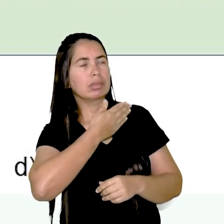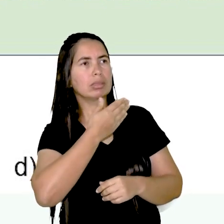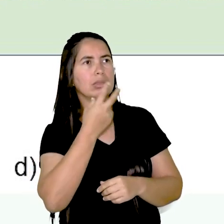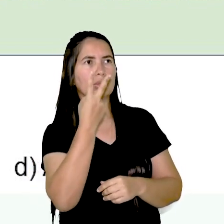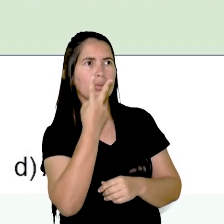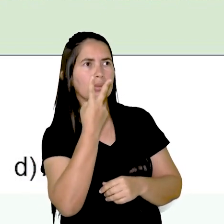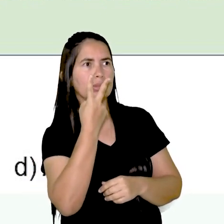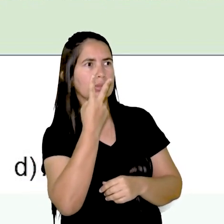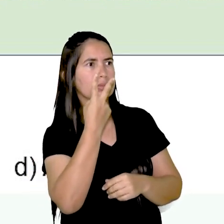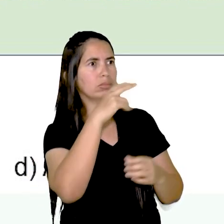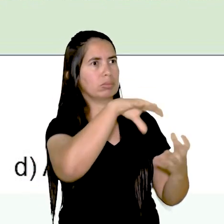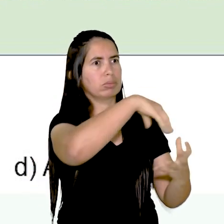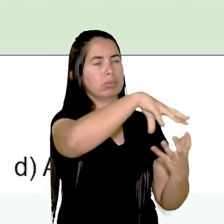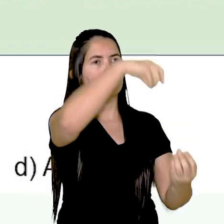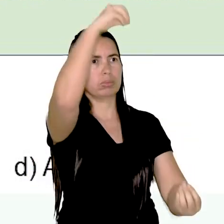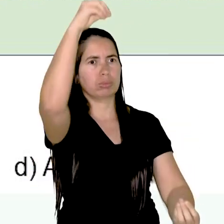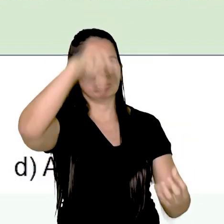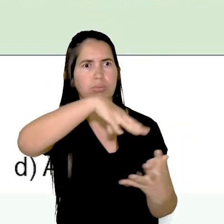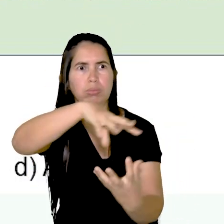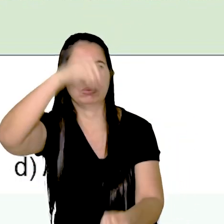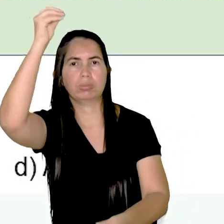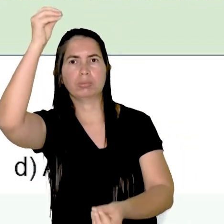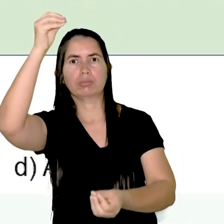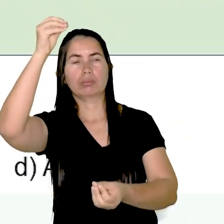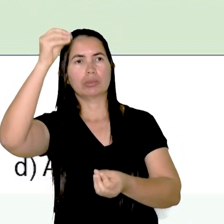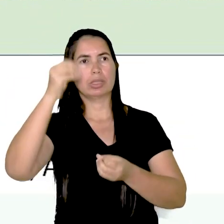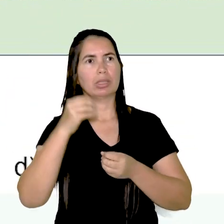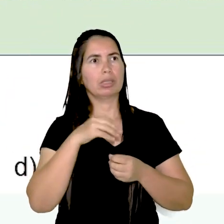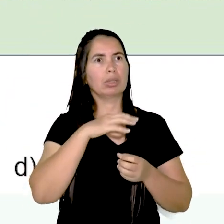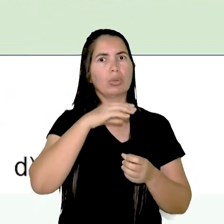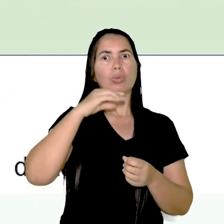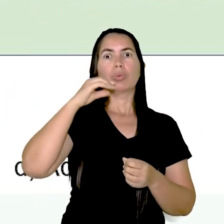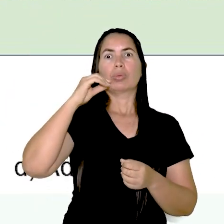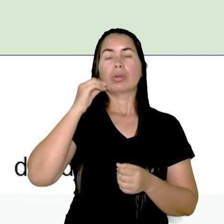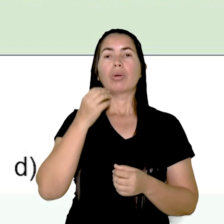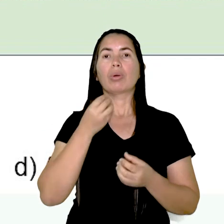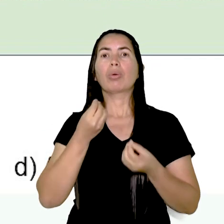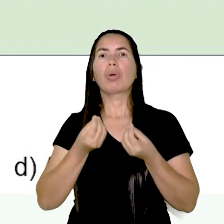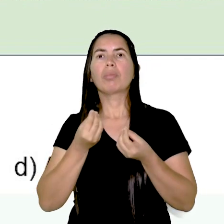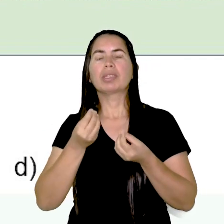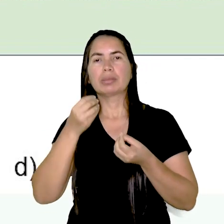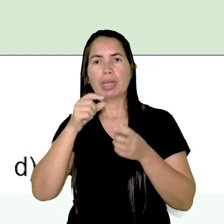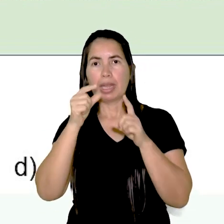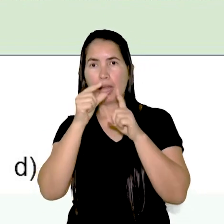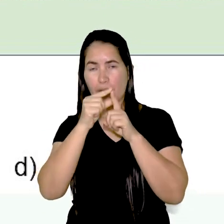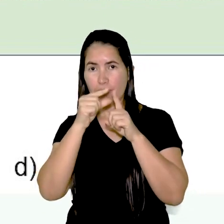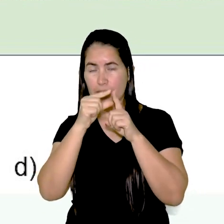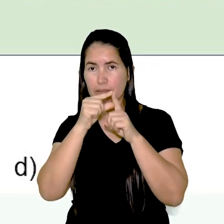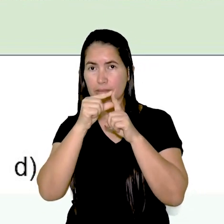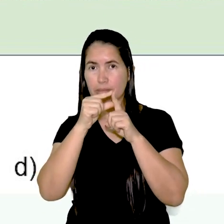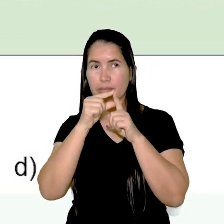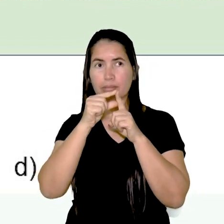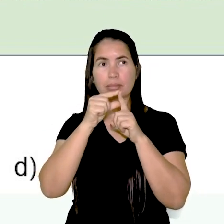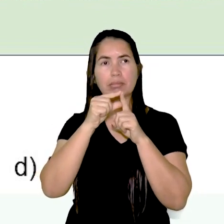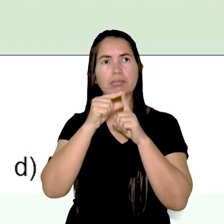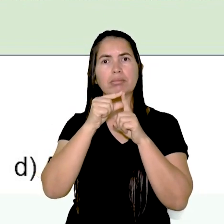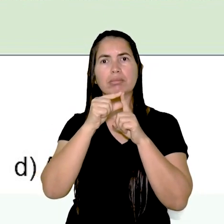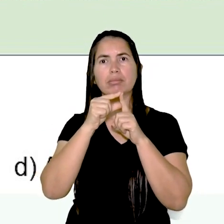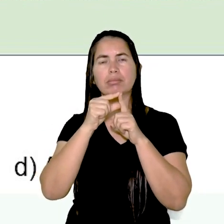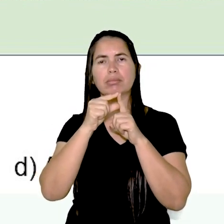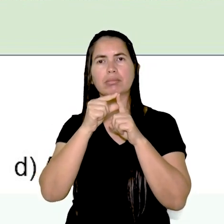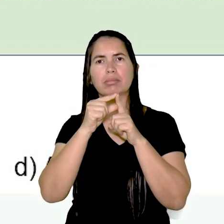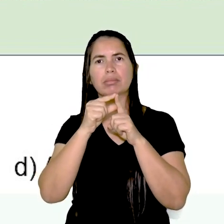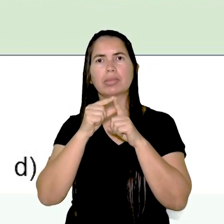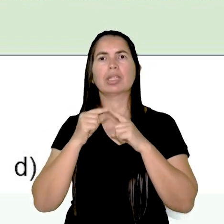Dois fantasmas conversavam, queixando-se assim. Uuuuh, como essas palavras podem ser